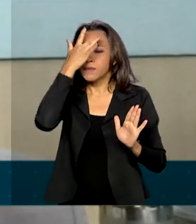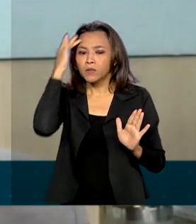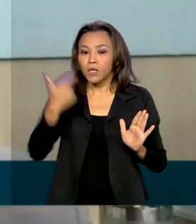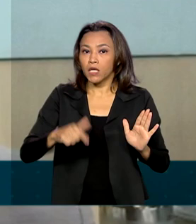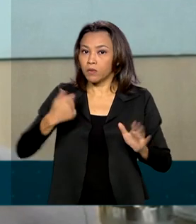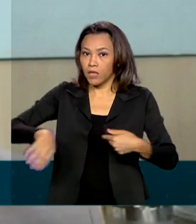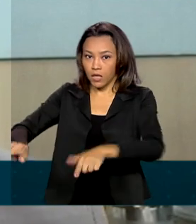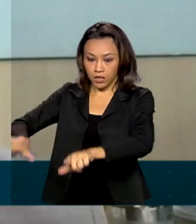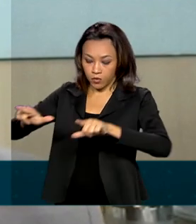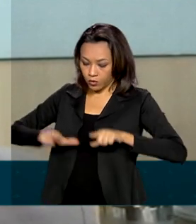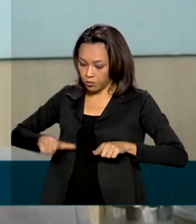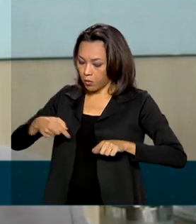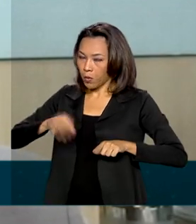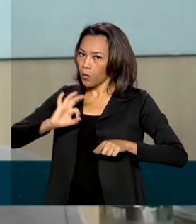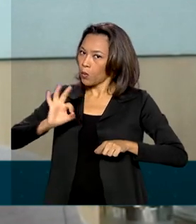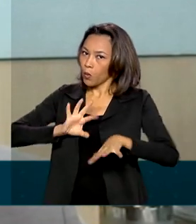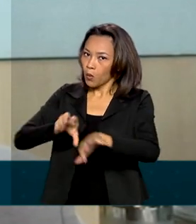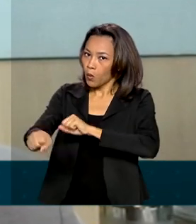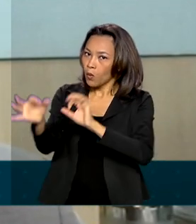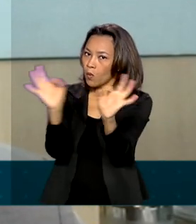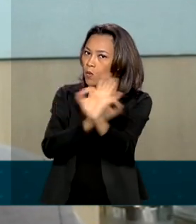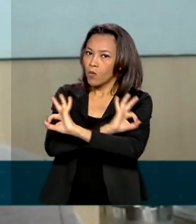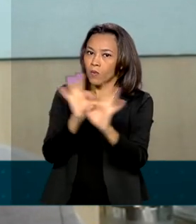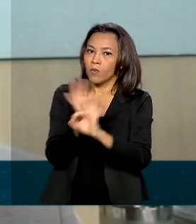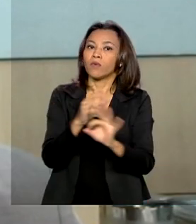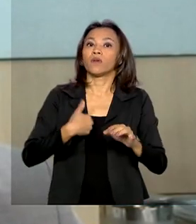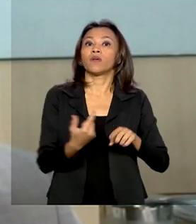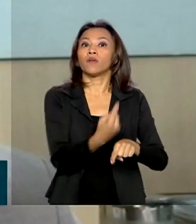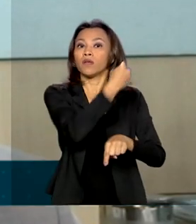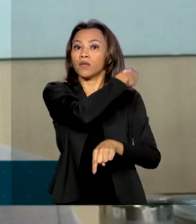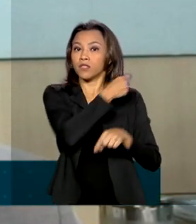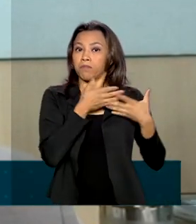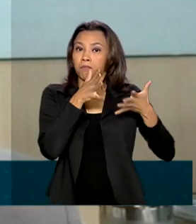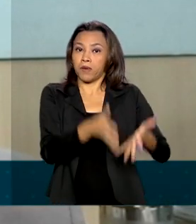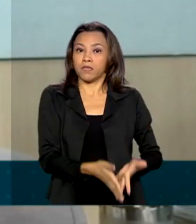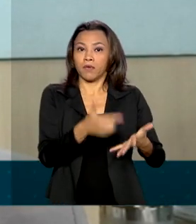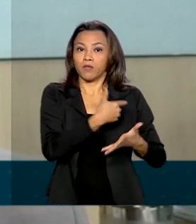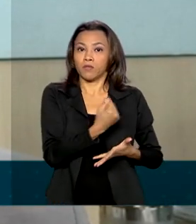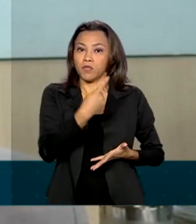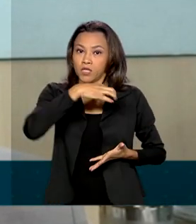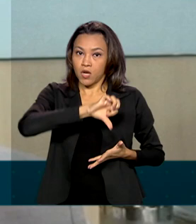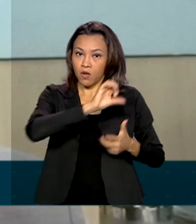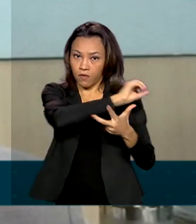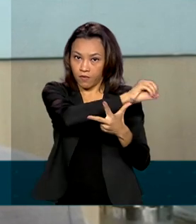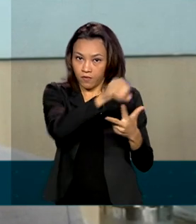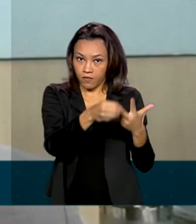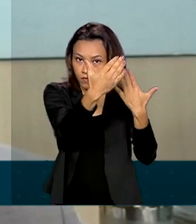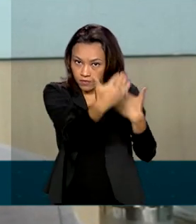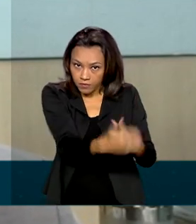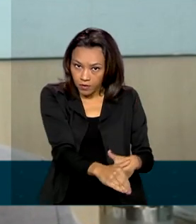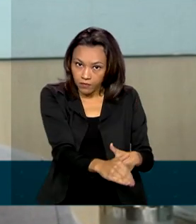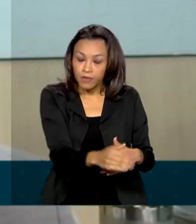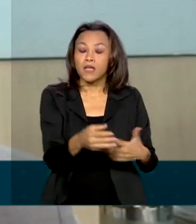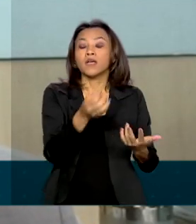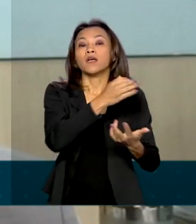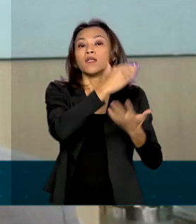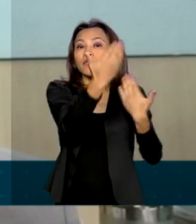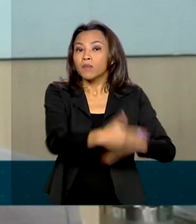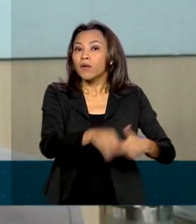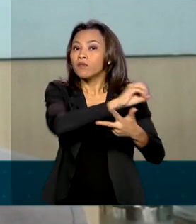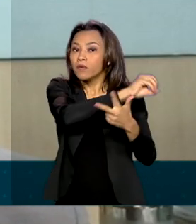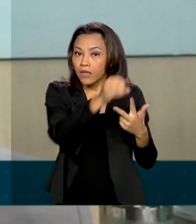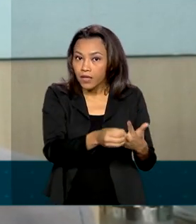diploma de curso superior e que tenha participado do Enem do ano de 2019. No Enem, o aluno,